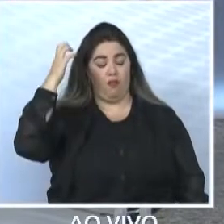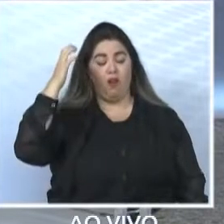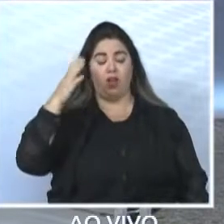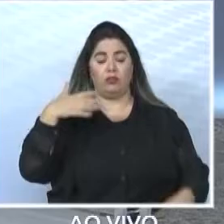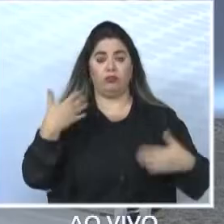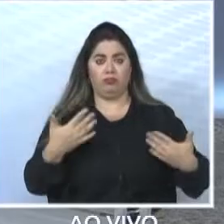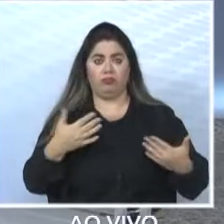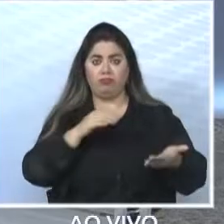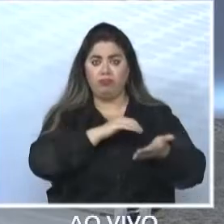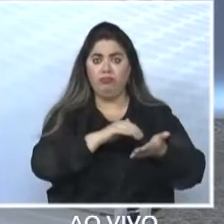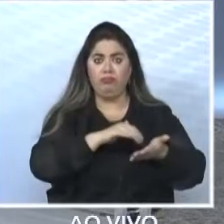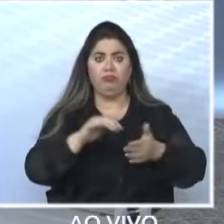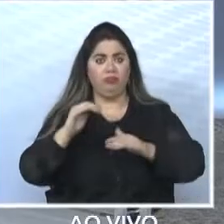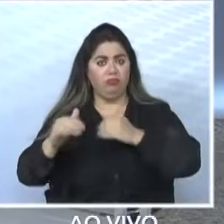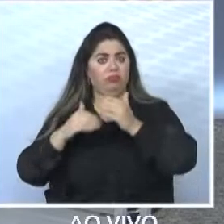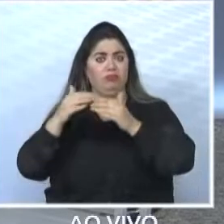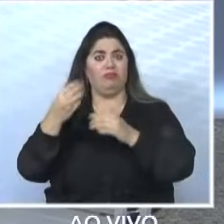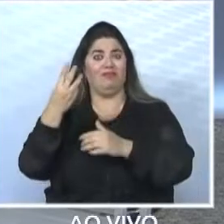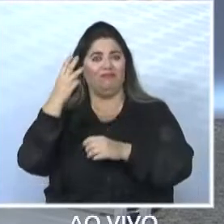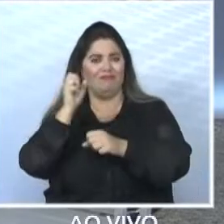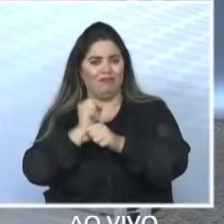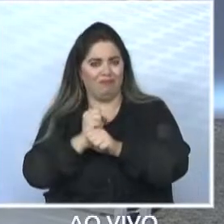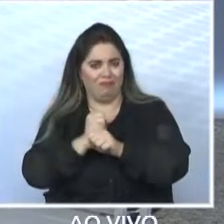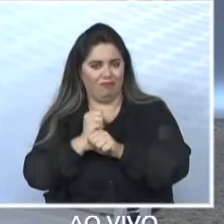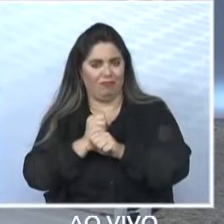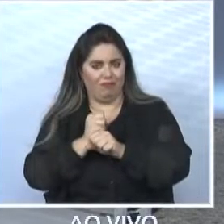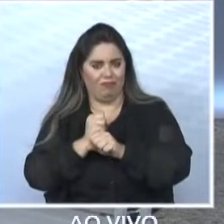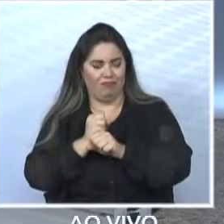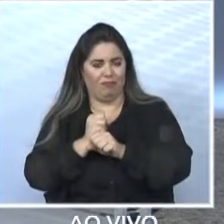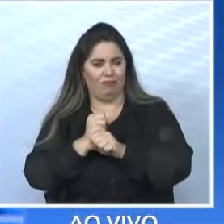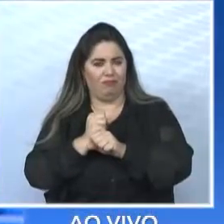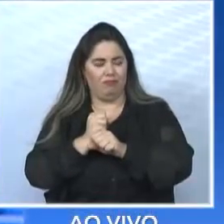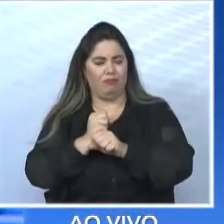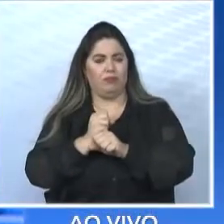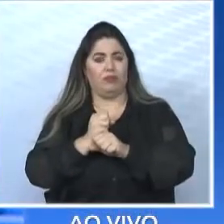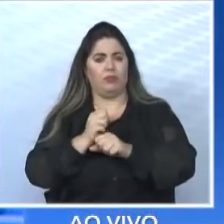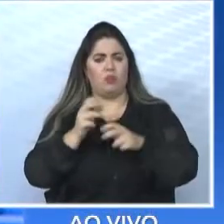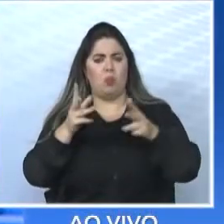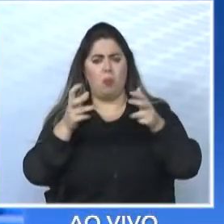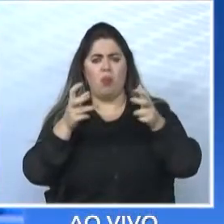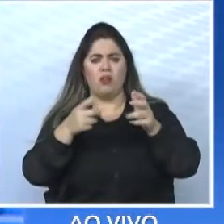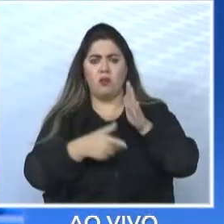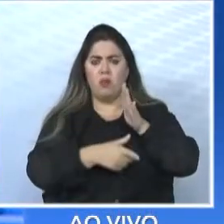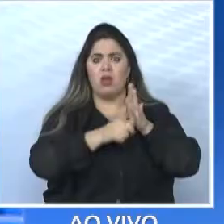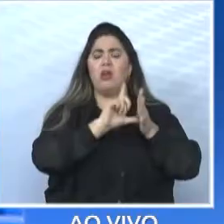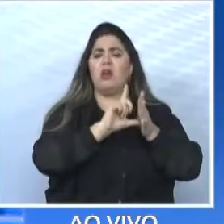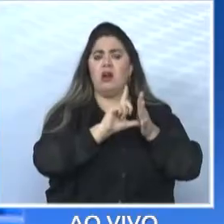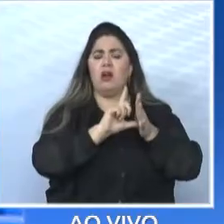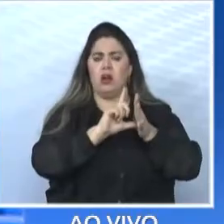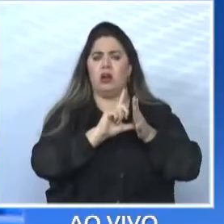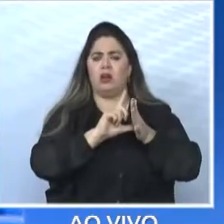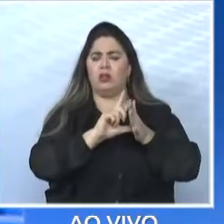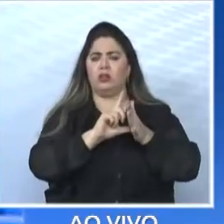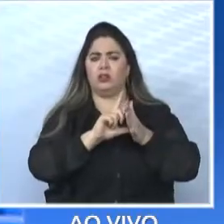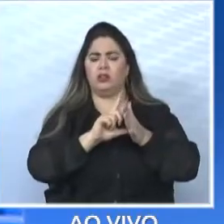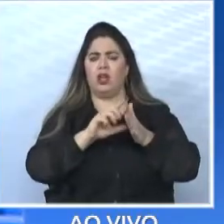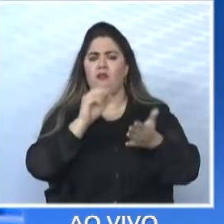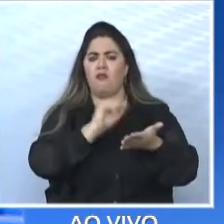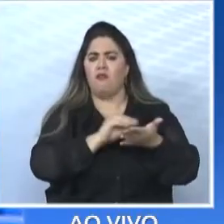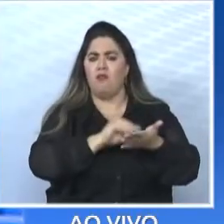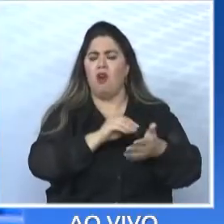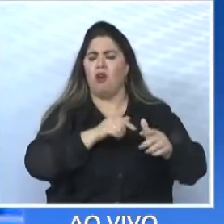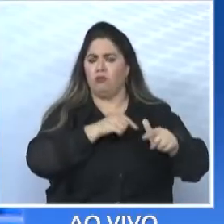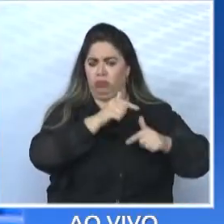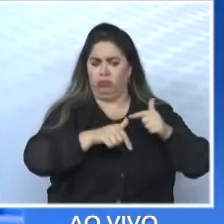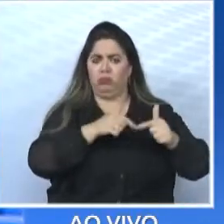Desenvolvimento do Gilson por três anos. Ela devia ter previsto que o problema ia acontecer em relação ao desemprego que a cidade viu, que